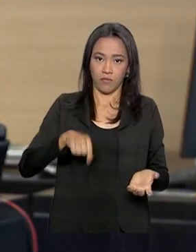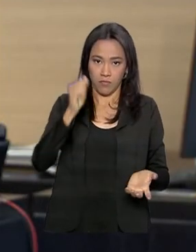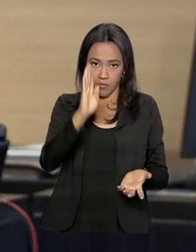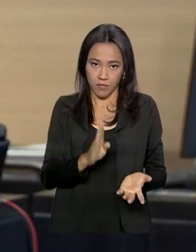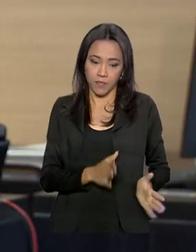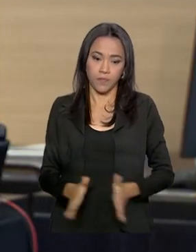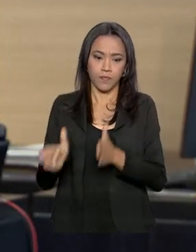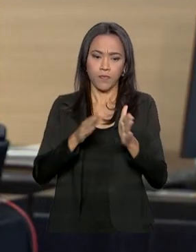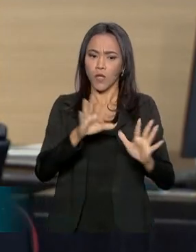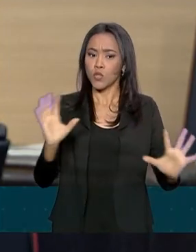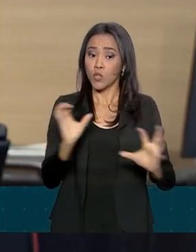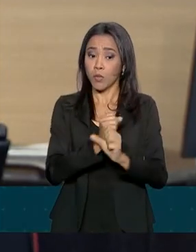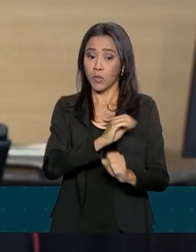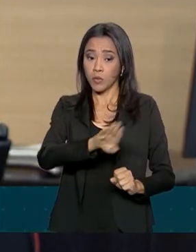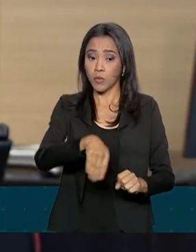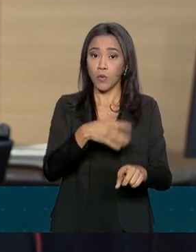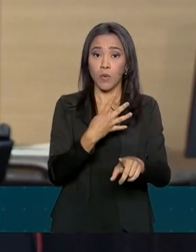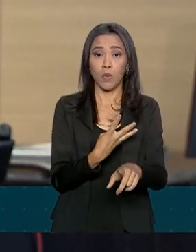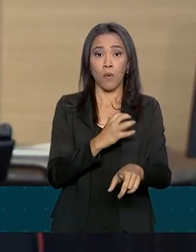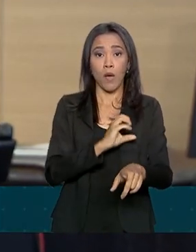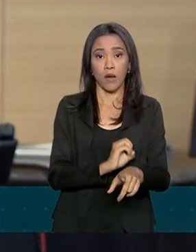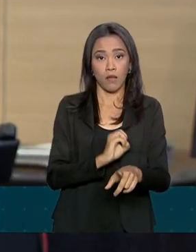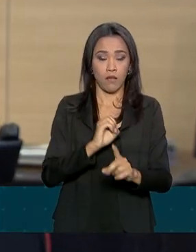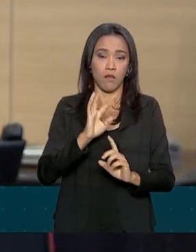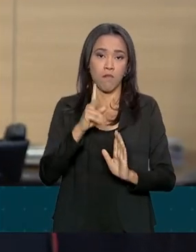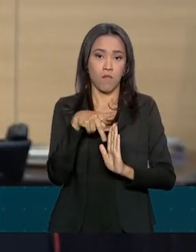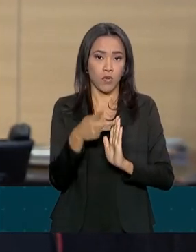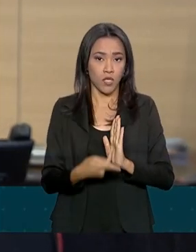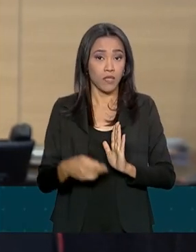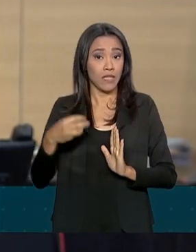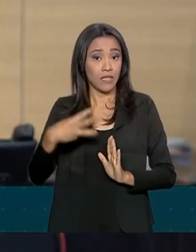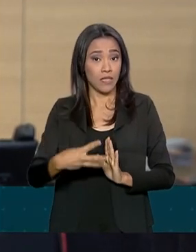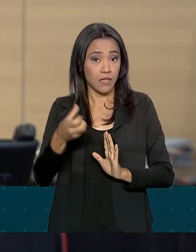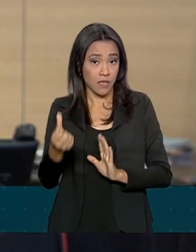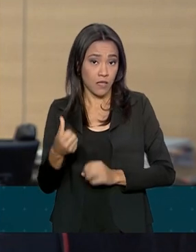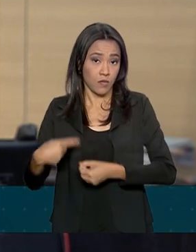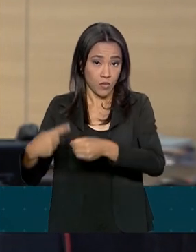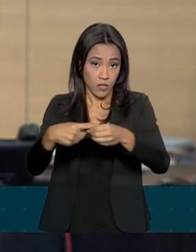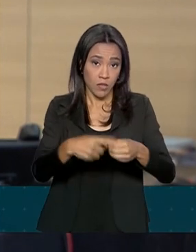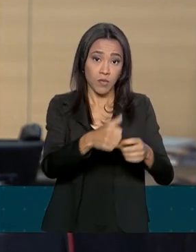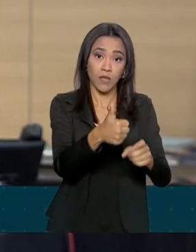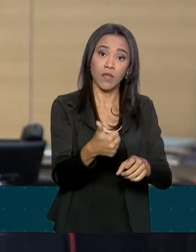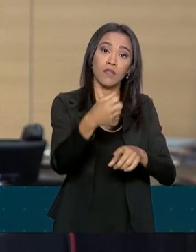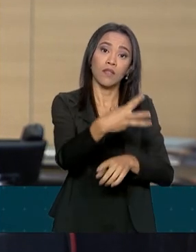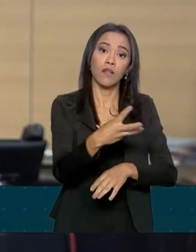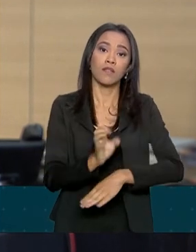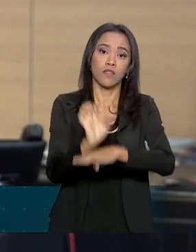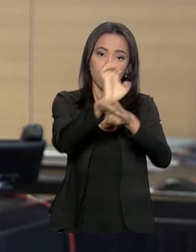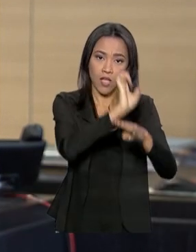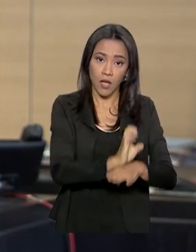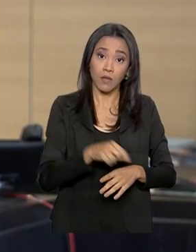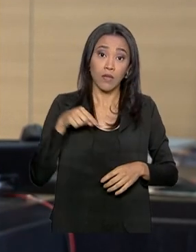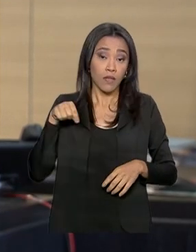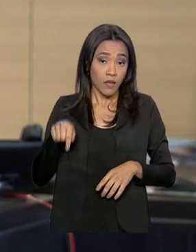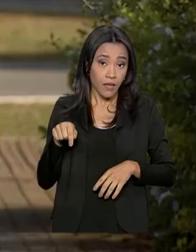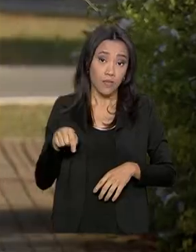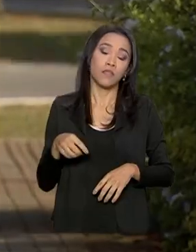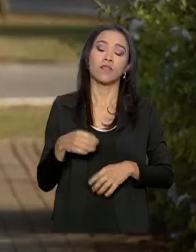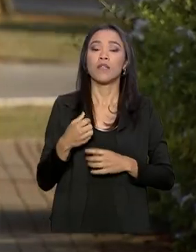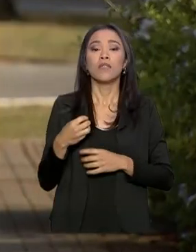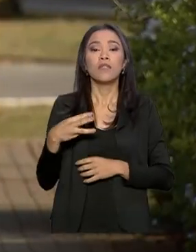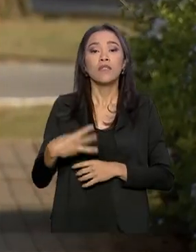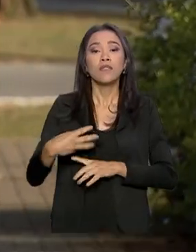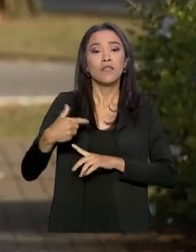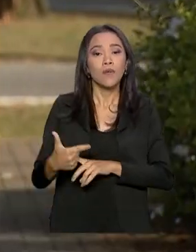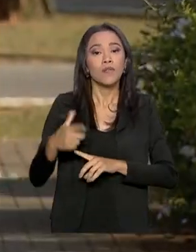40 projetos em 36 municípios e 13 estados. Desses 36 municípios, 32 são com